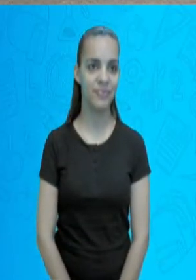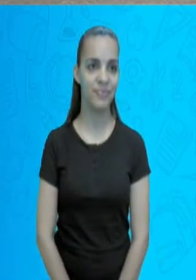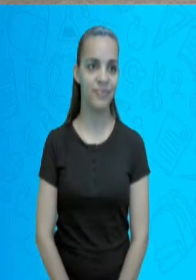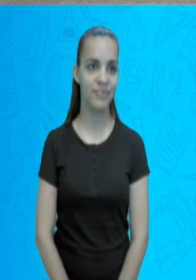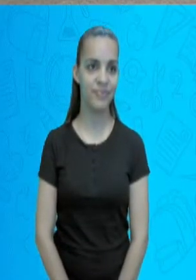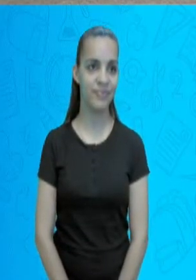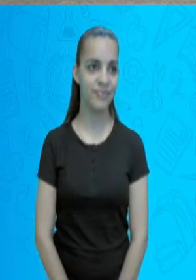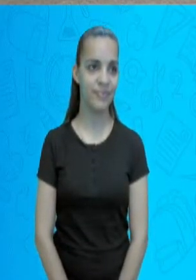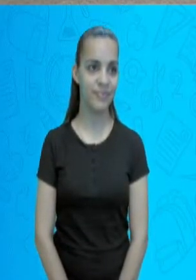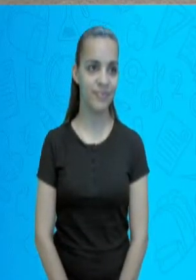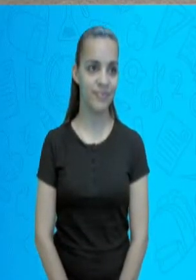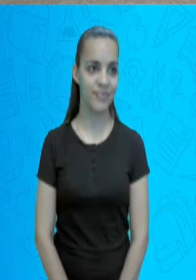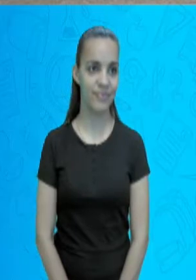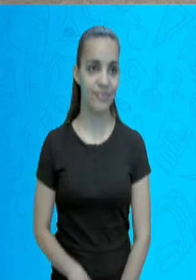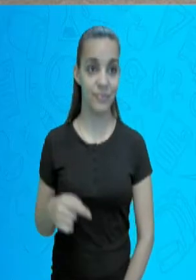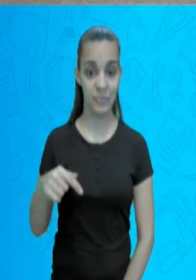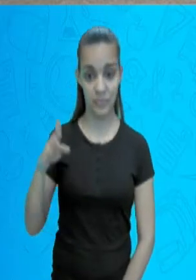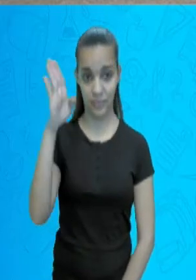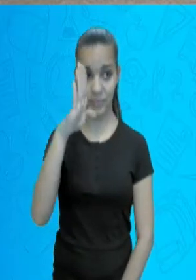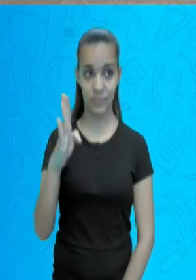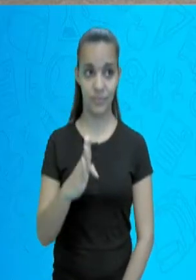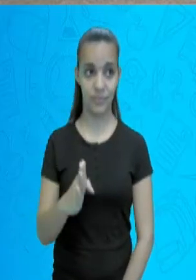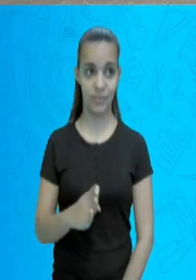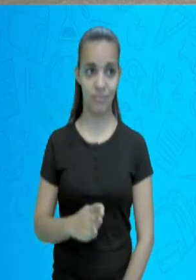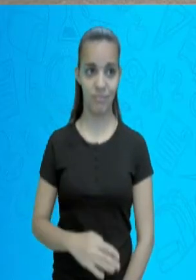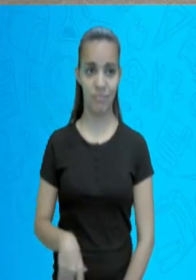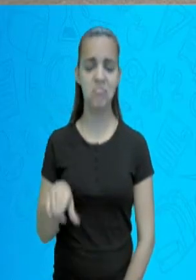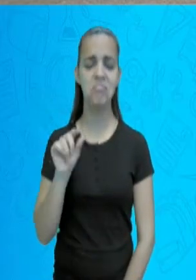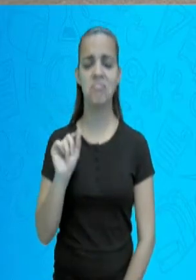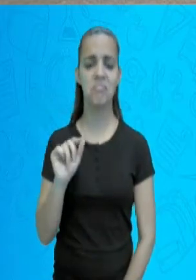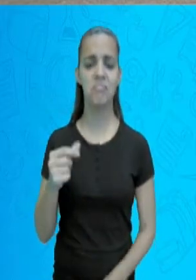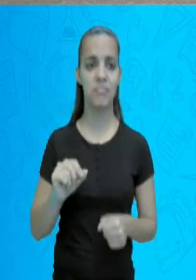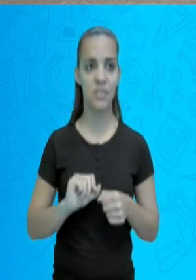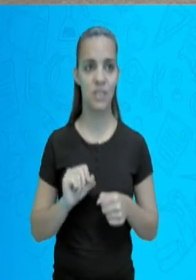E no Brasil, quem faz